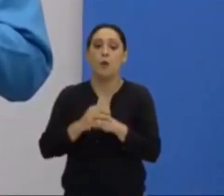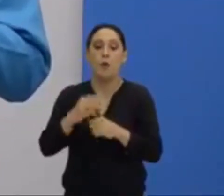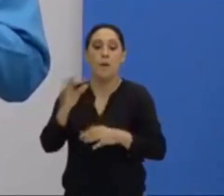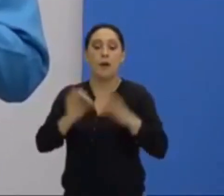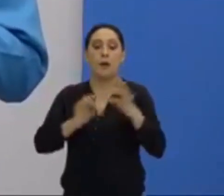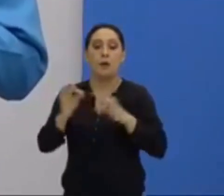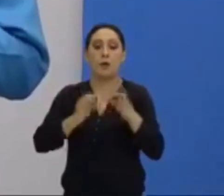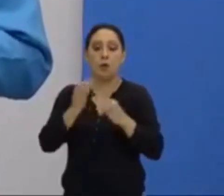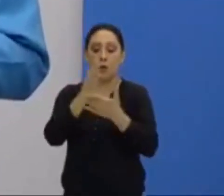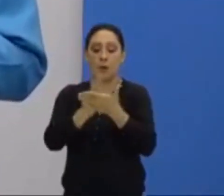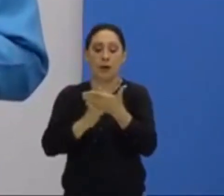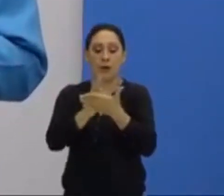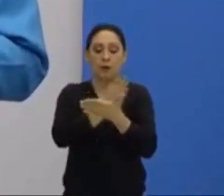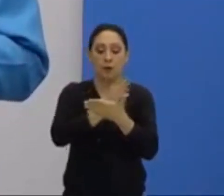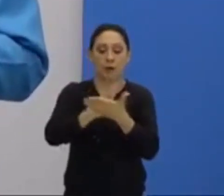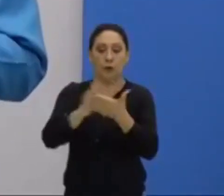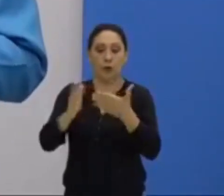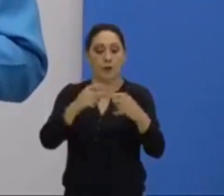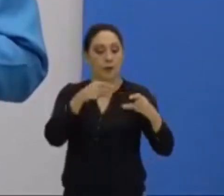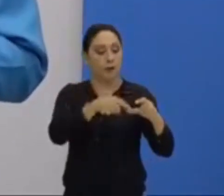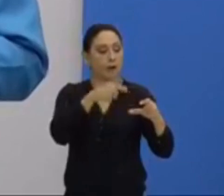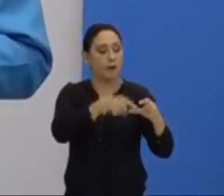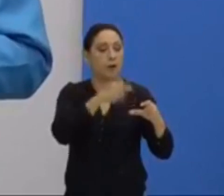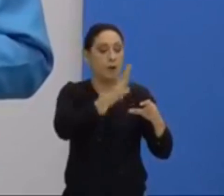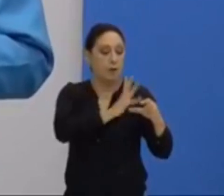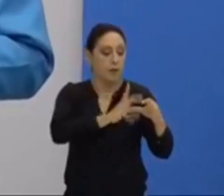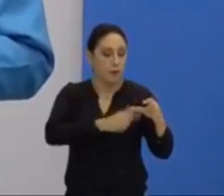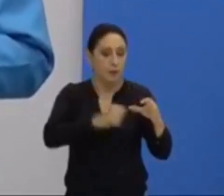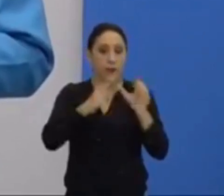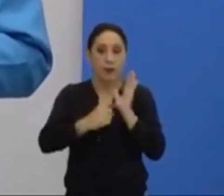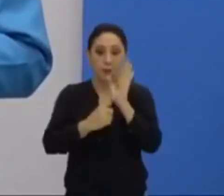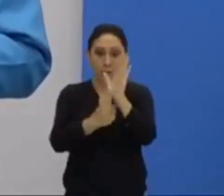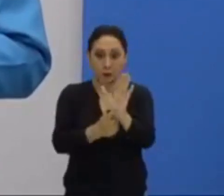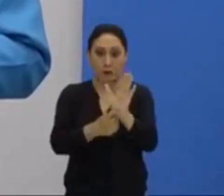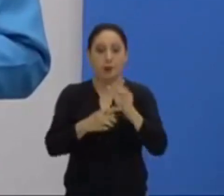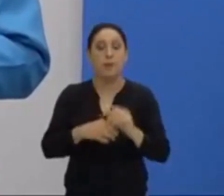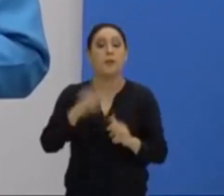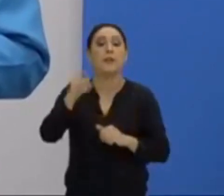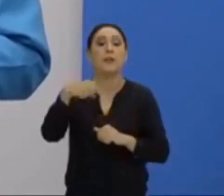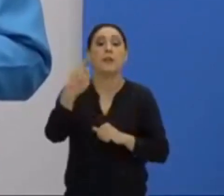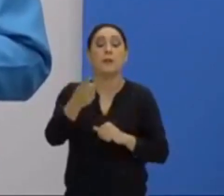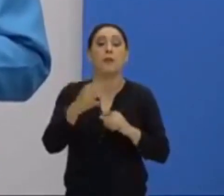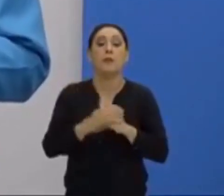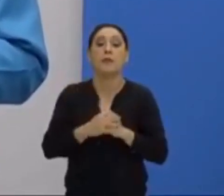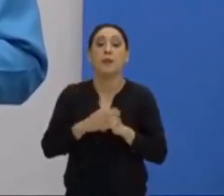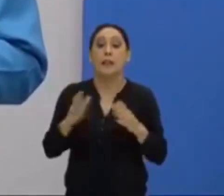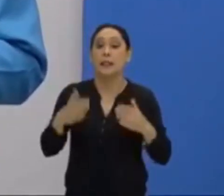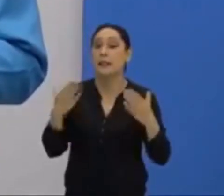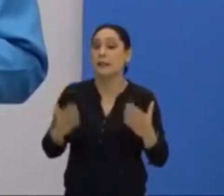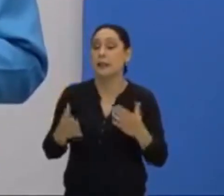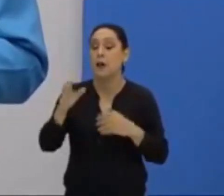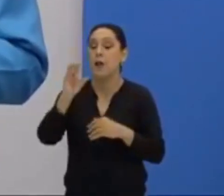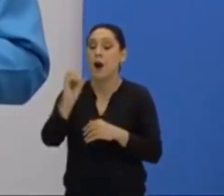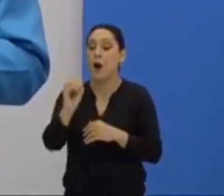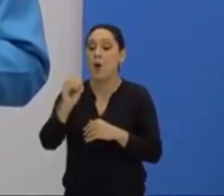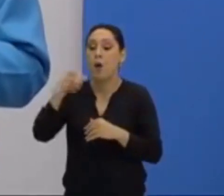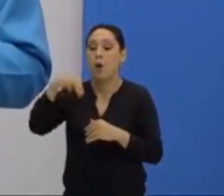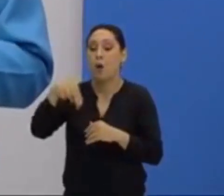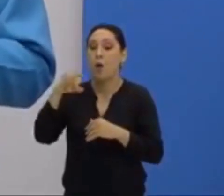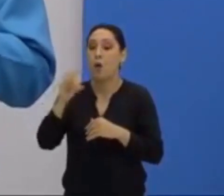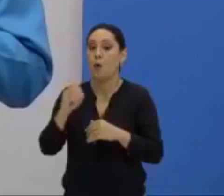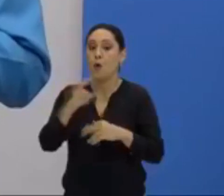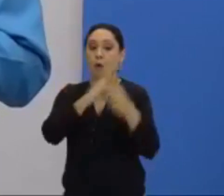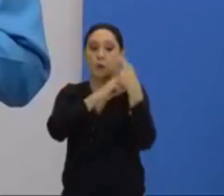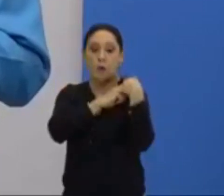de divisão do território da Palestina, que eu vou te mostrar daqui a pouco. Então, a ONU vai ter um